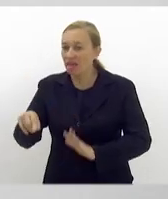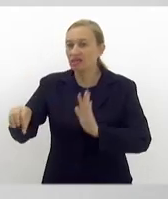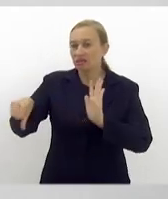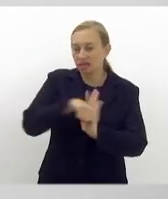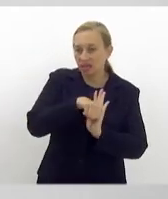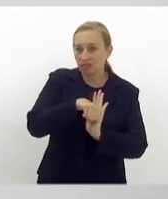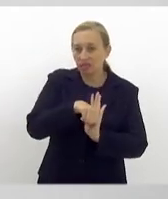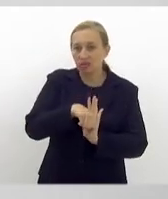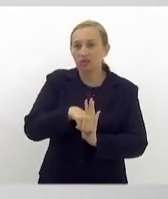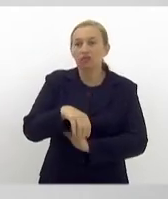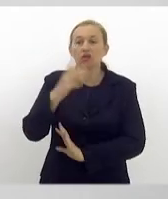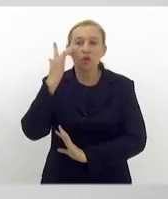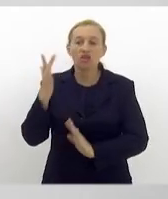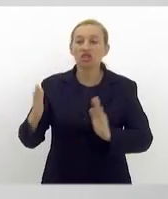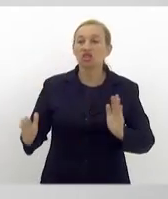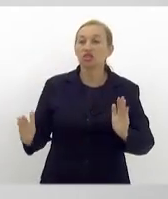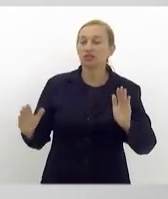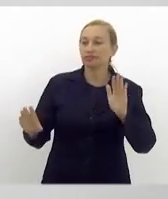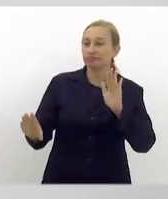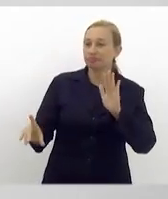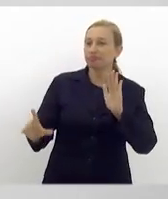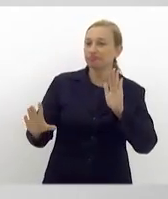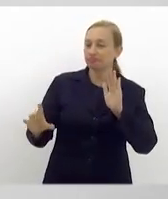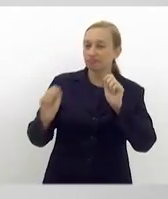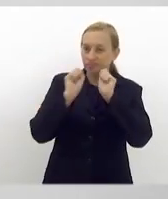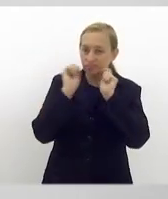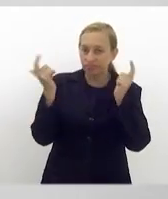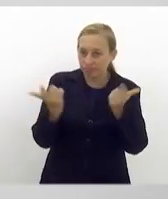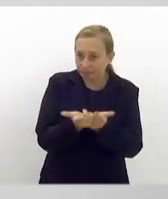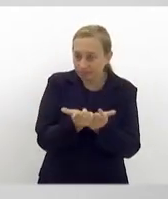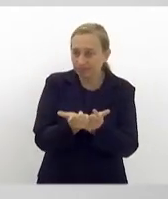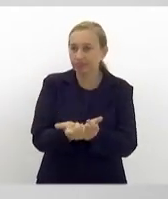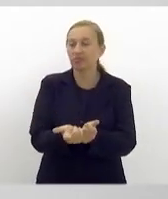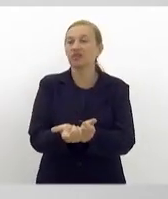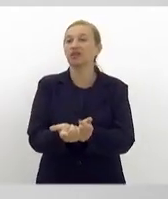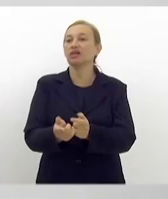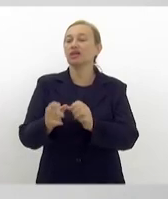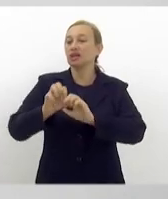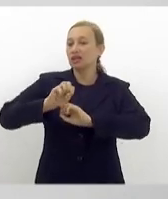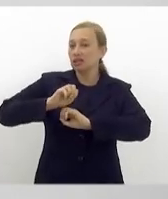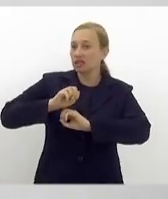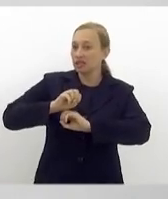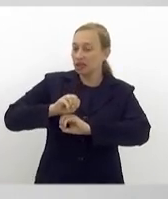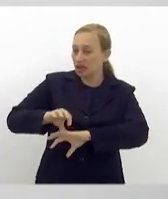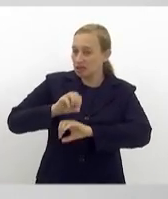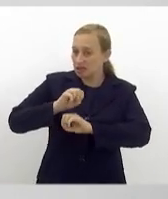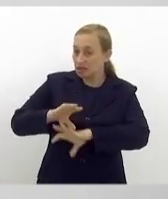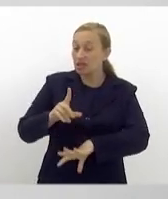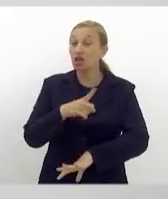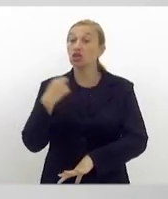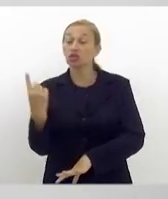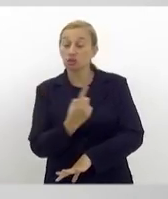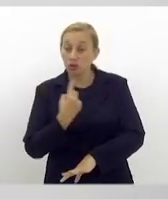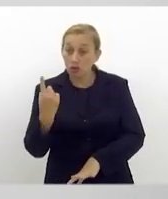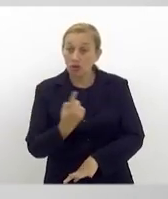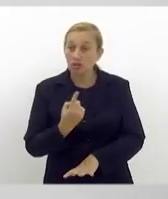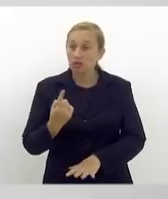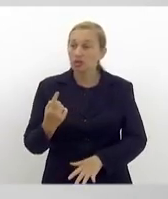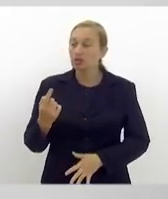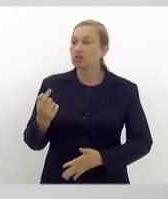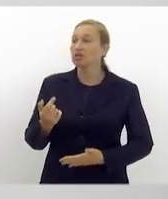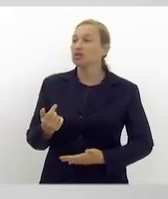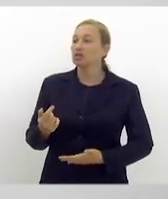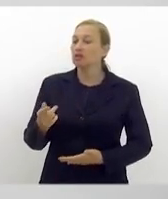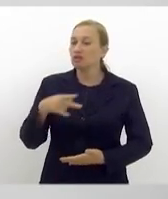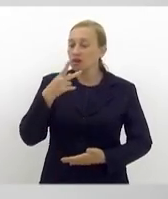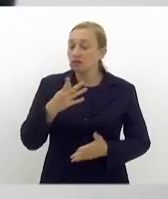E eu acho que a está na Casa da Lei, é uma casa que deve ensinar, e a gente está aqui para fazer com que o que está